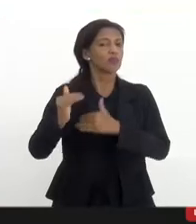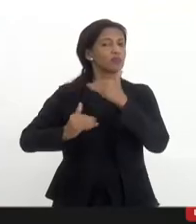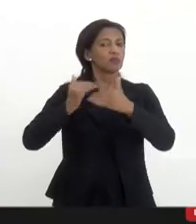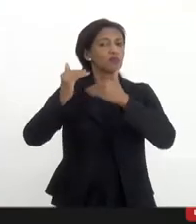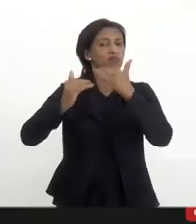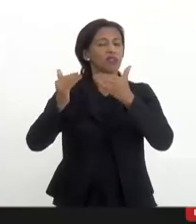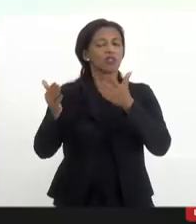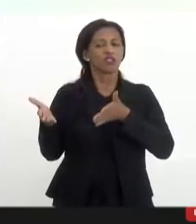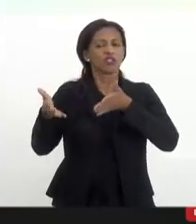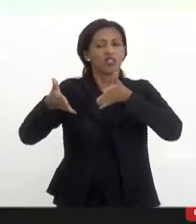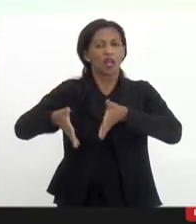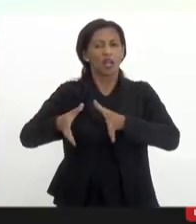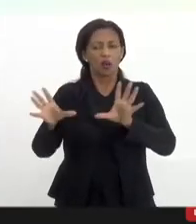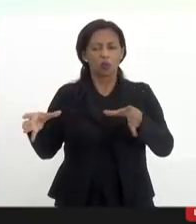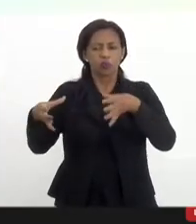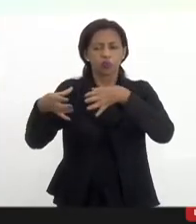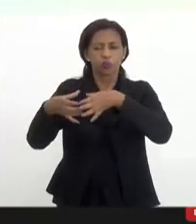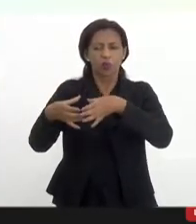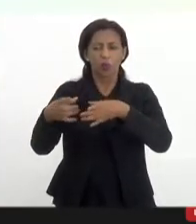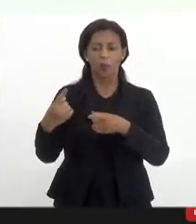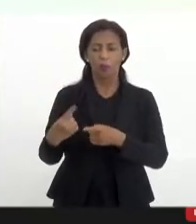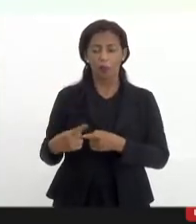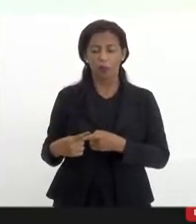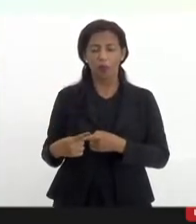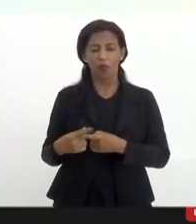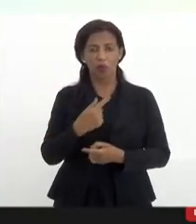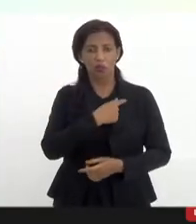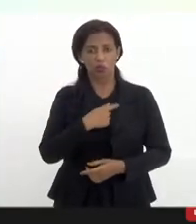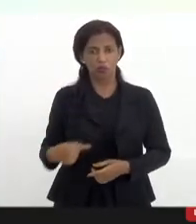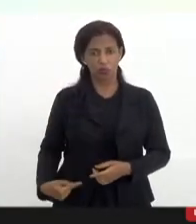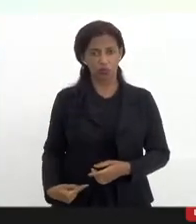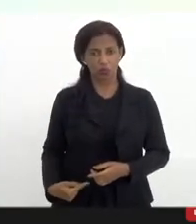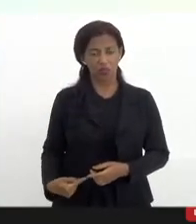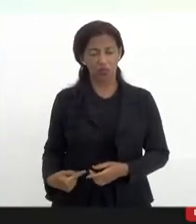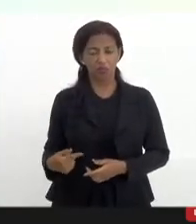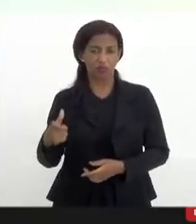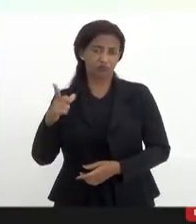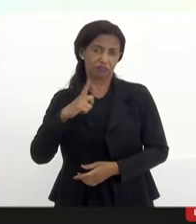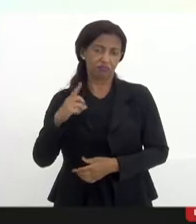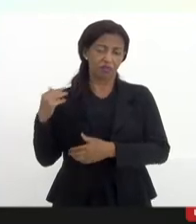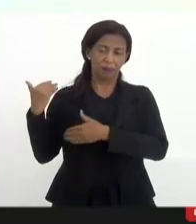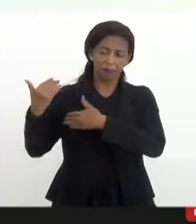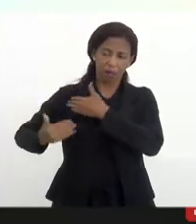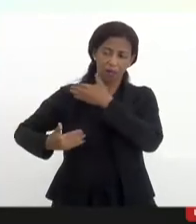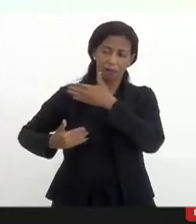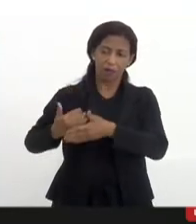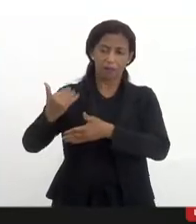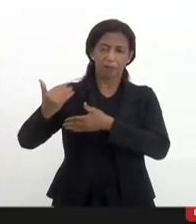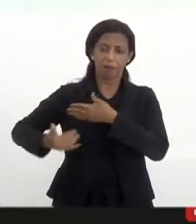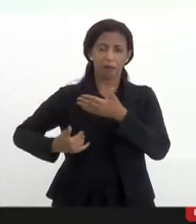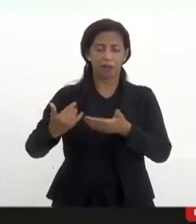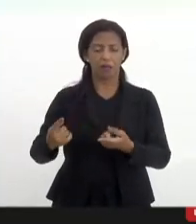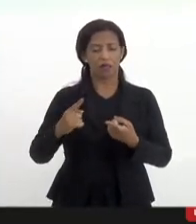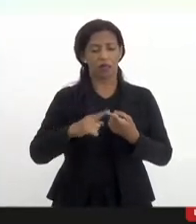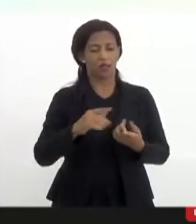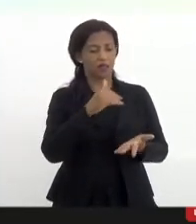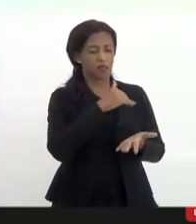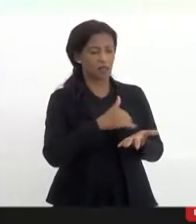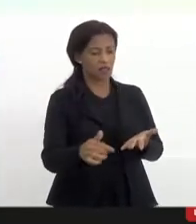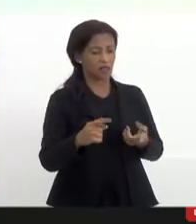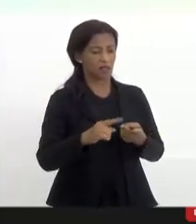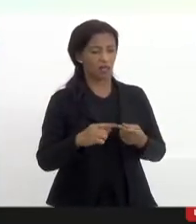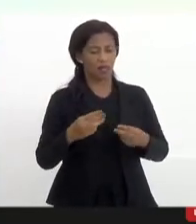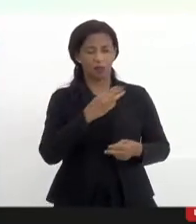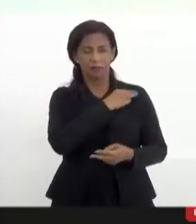civilização porque os governos que se sucedem, os secretários, os deputados, os ministros,